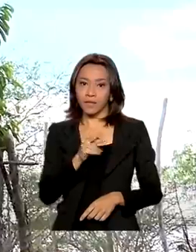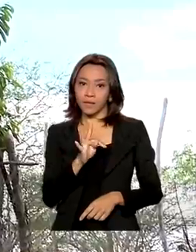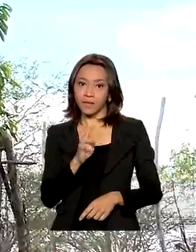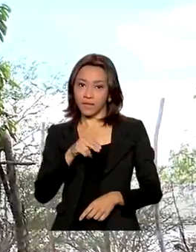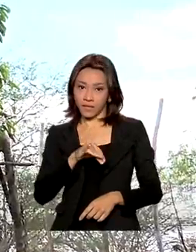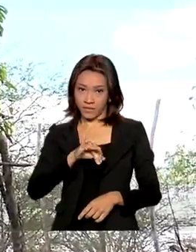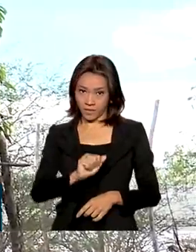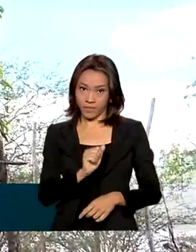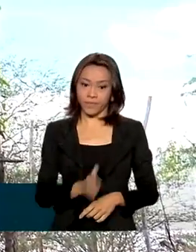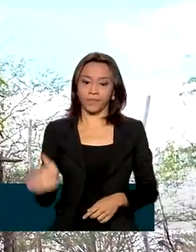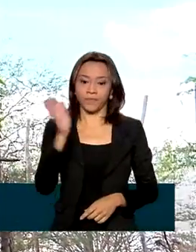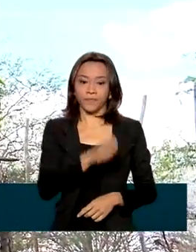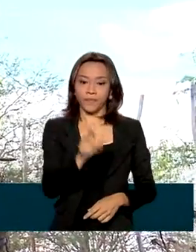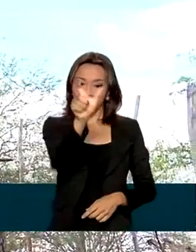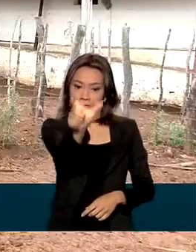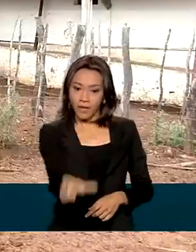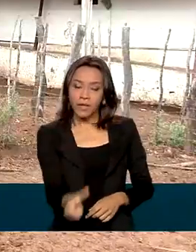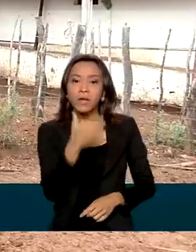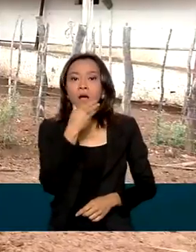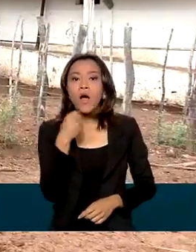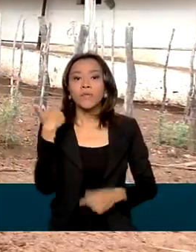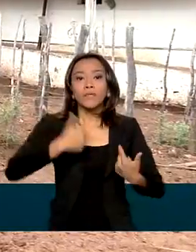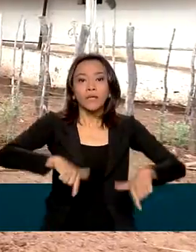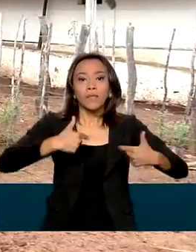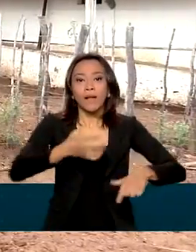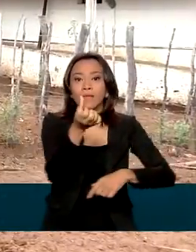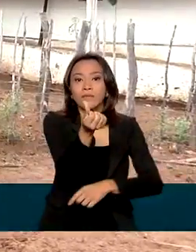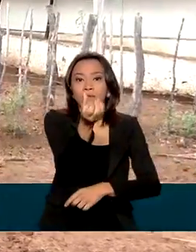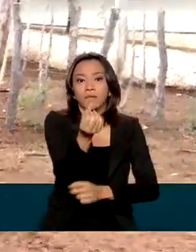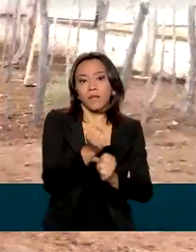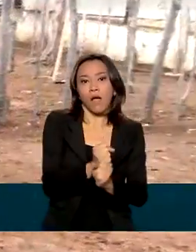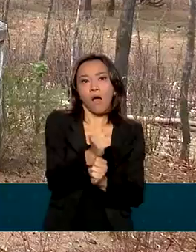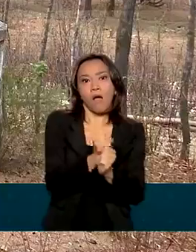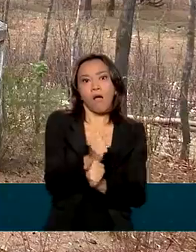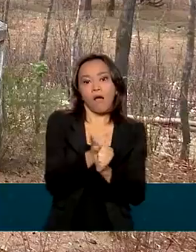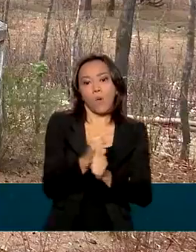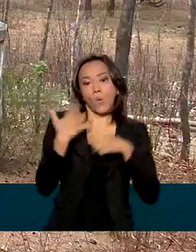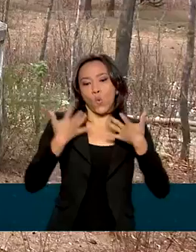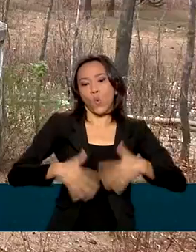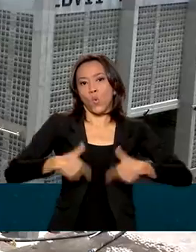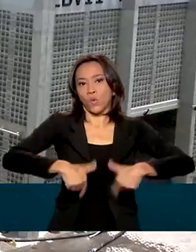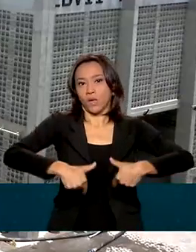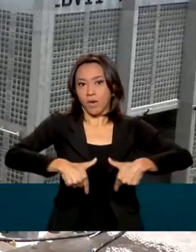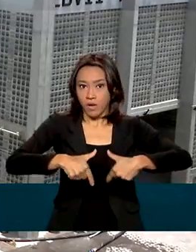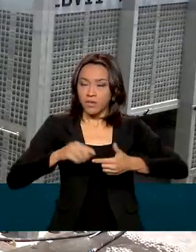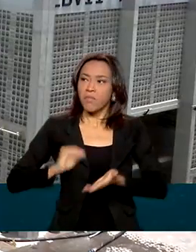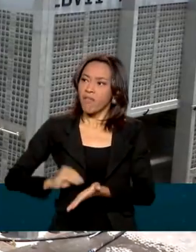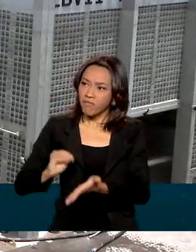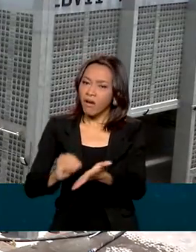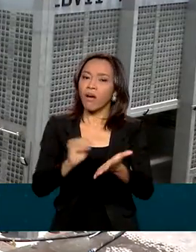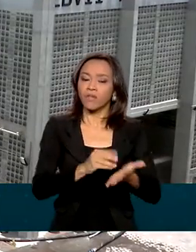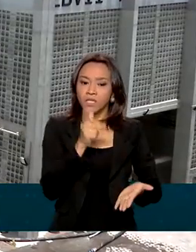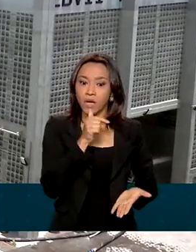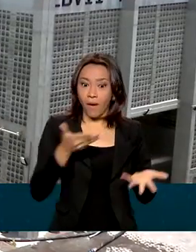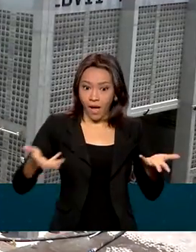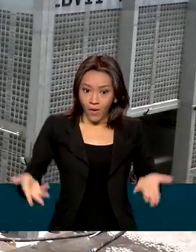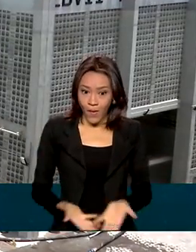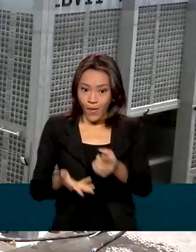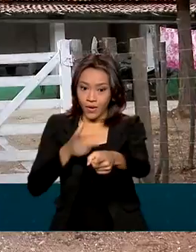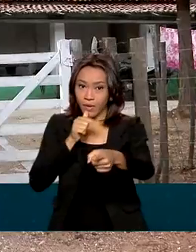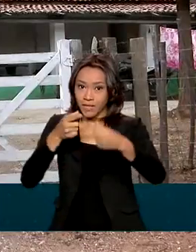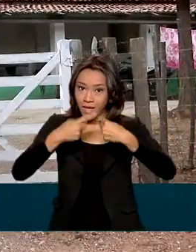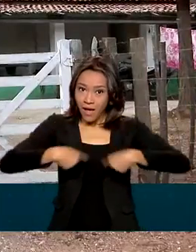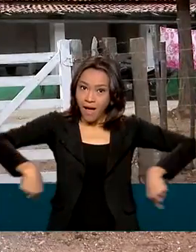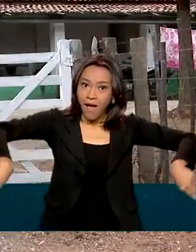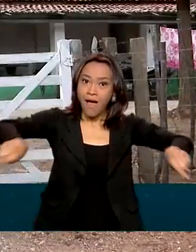Seu Zezinho trabalha há 60 anos nessas terras que sempre enfrentaram a falta d'água. Mas agora, com as águas do Rio São